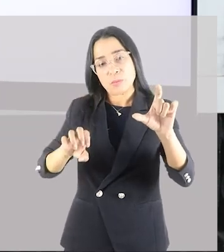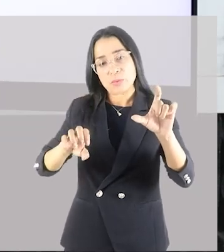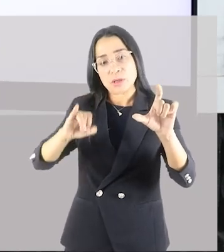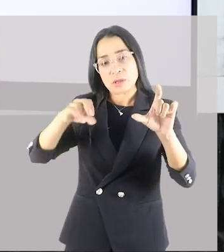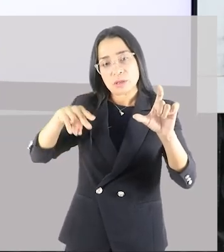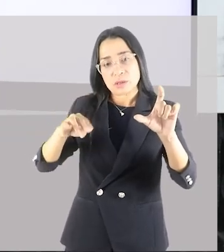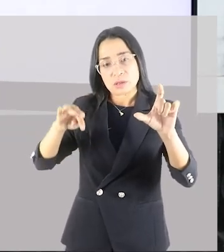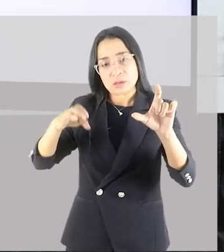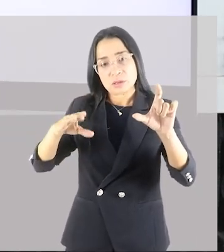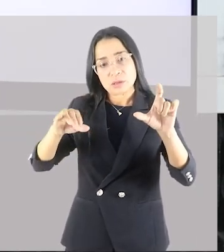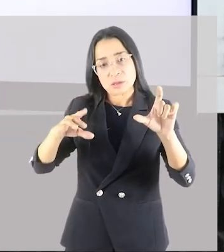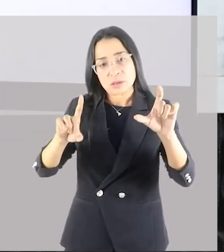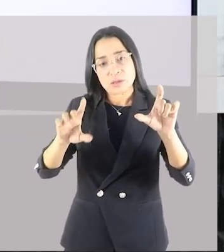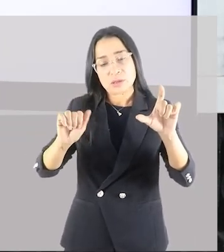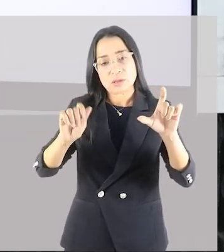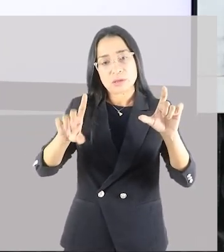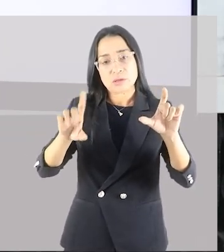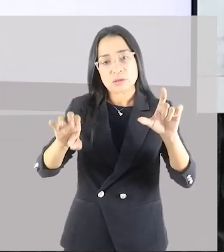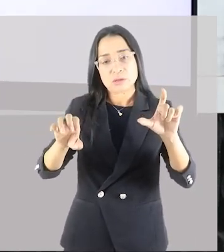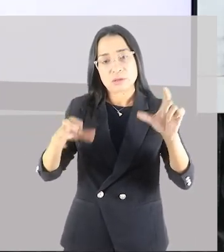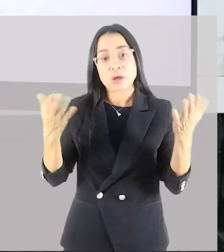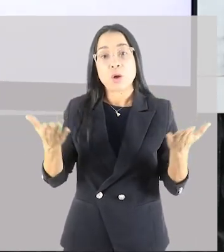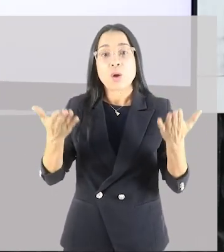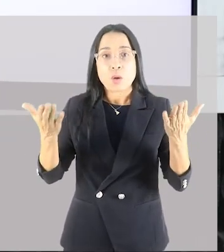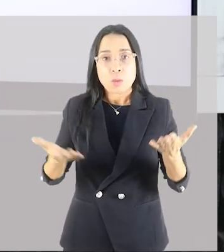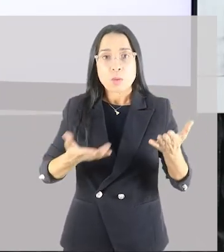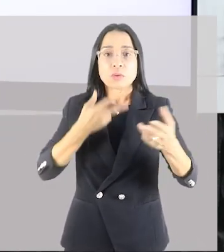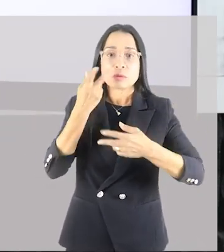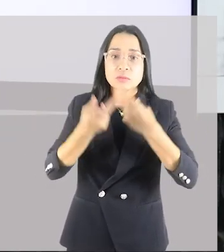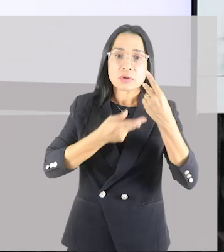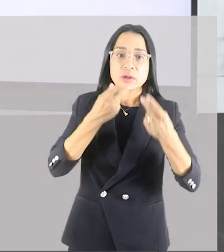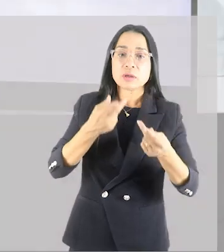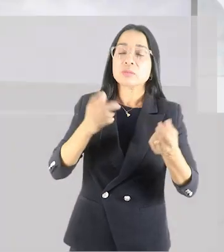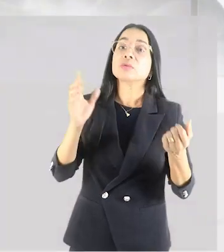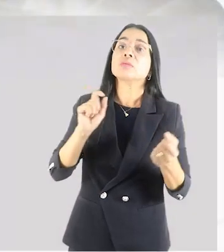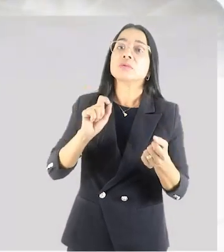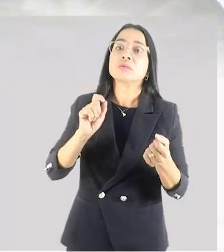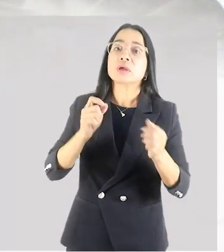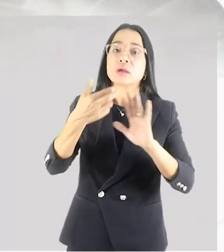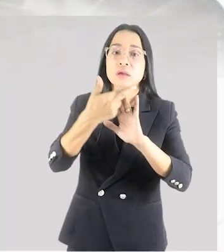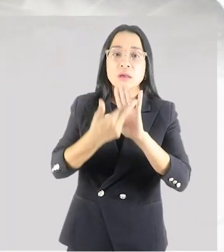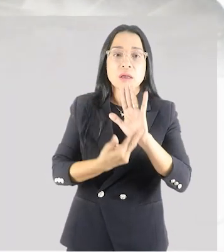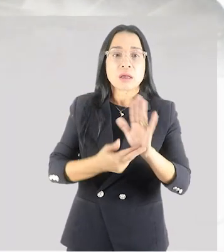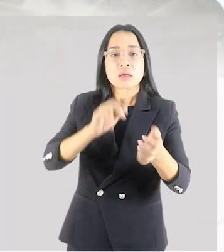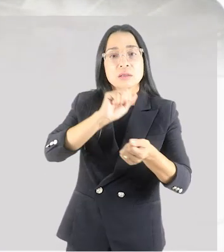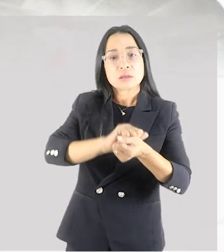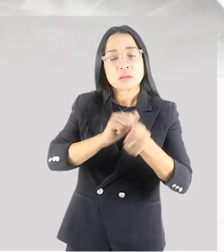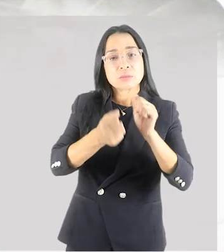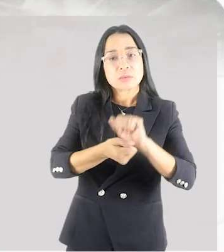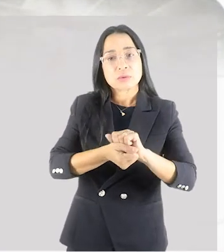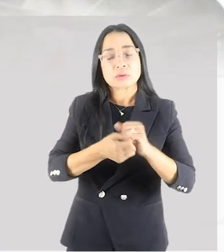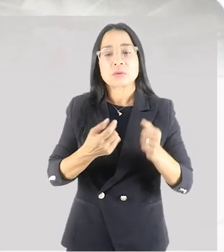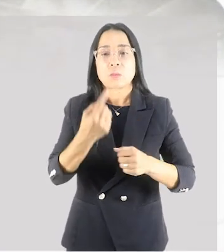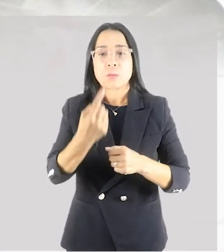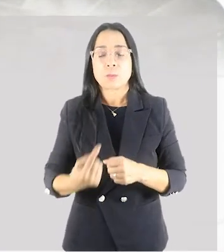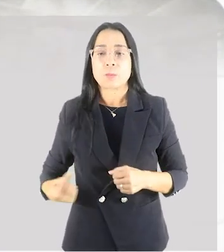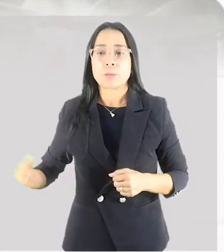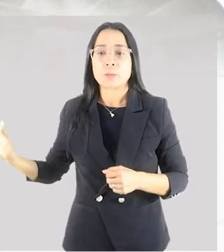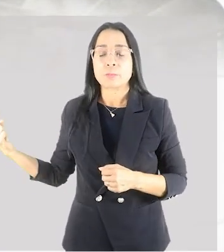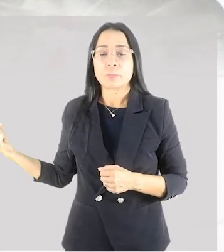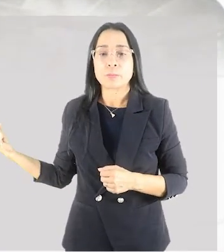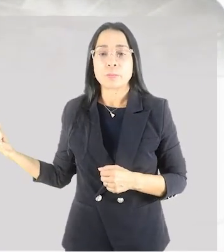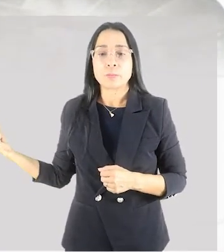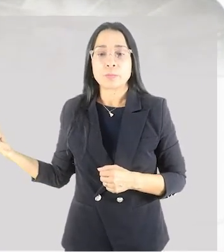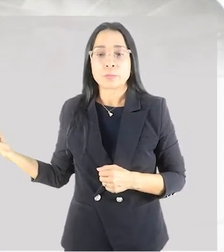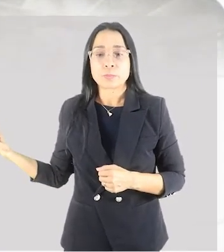na aula de hoje, a gente fala sobre o princípio da adaptação. Então, dentro desses cinco, a gente vai falar sobre esse princípio da